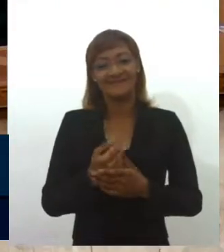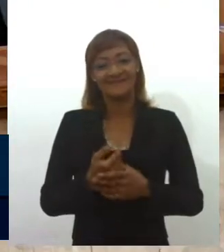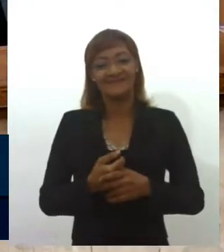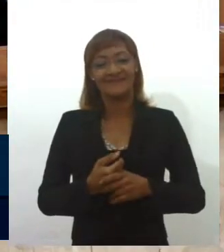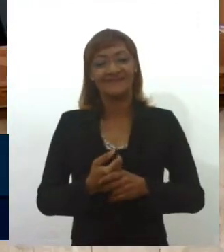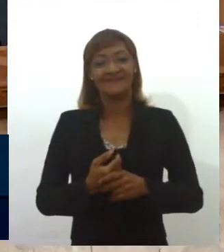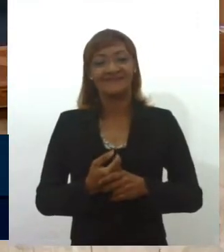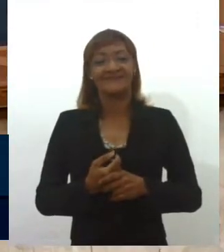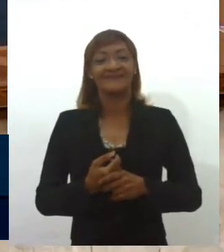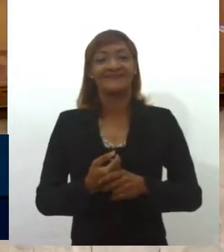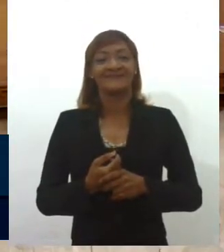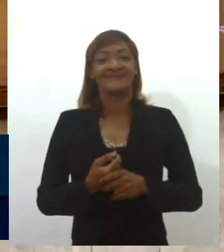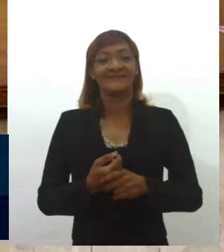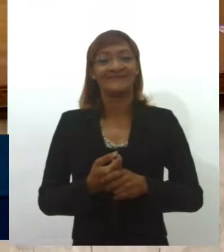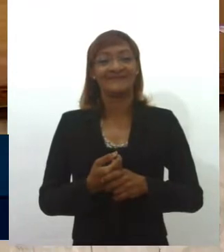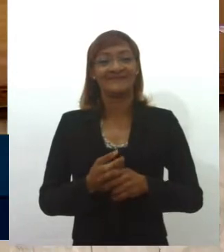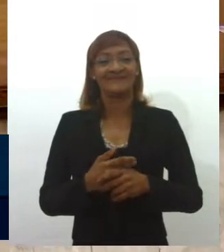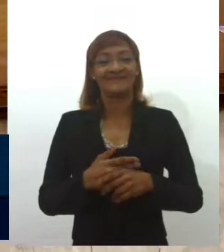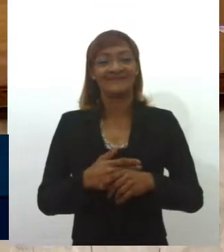Língua presa.